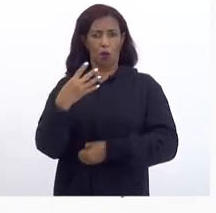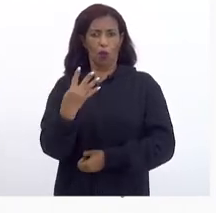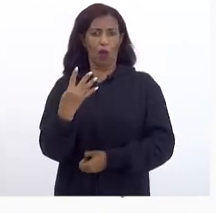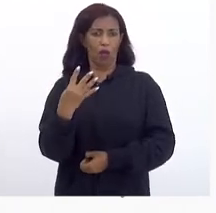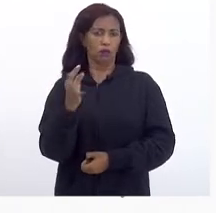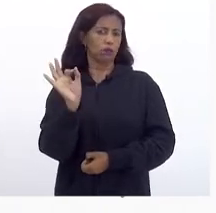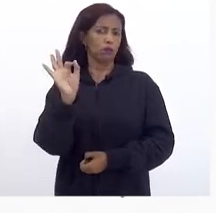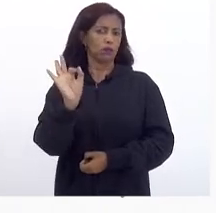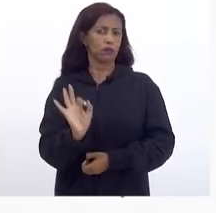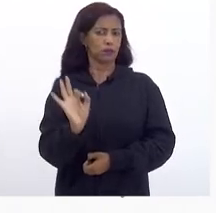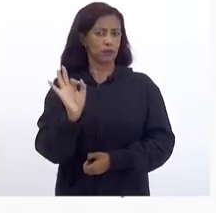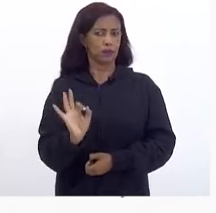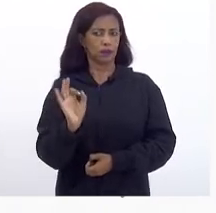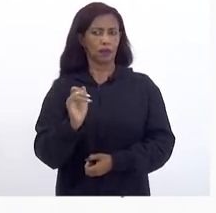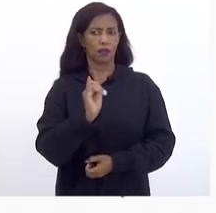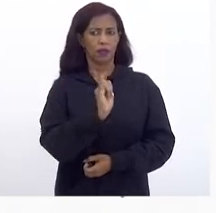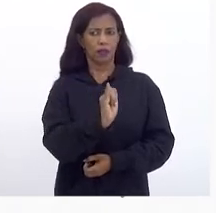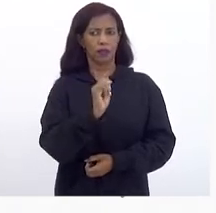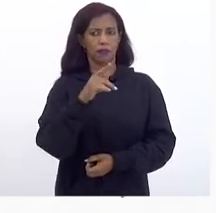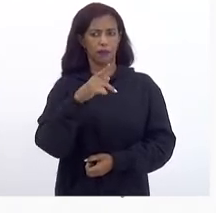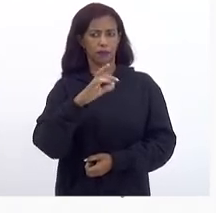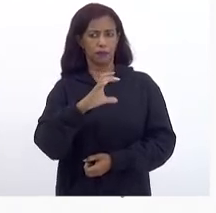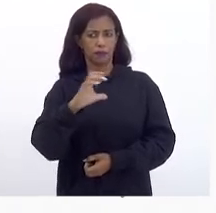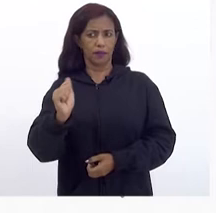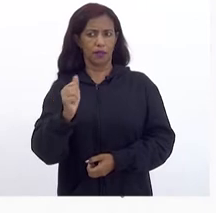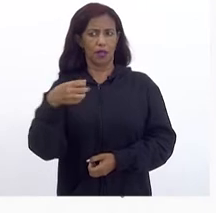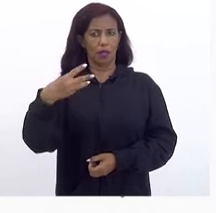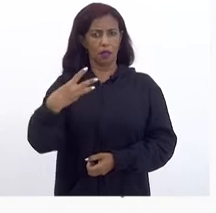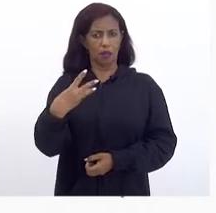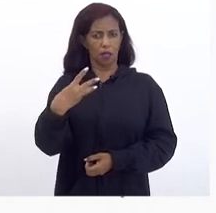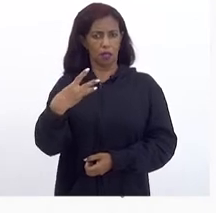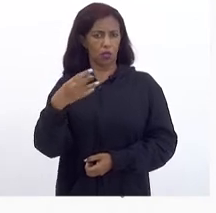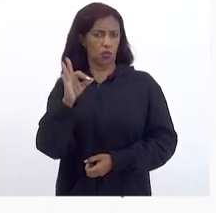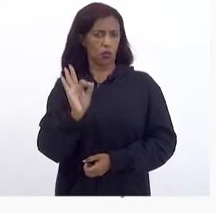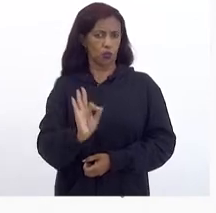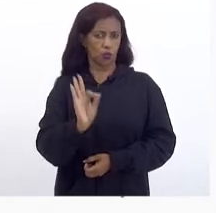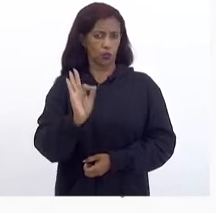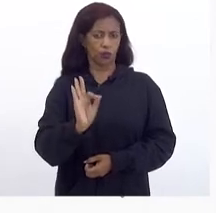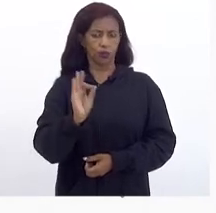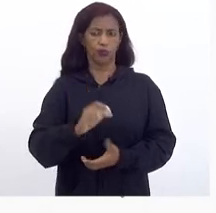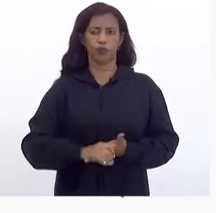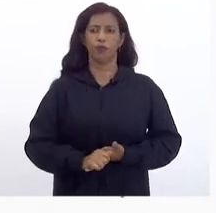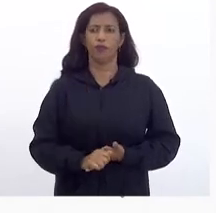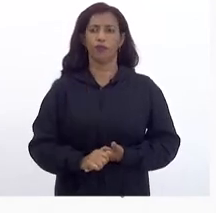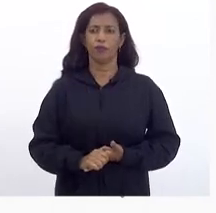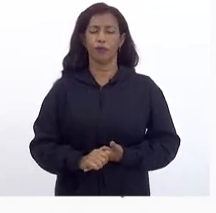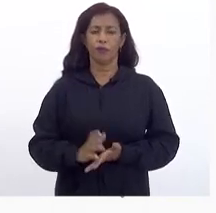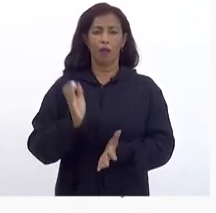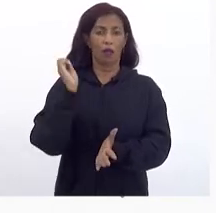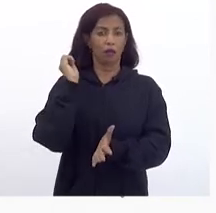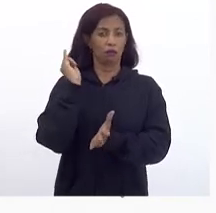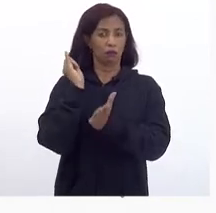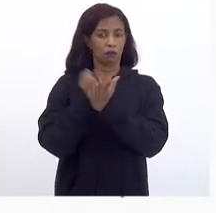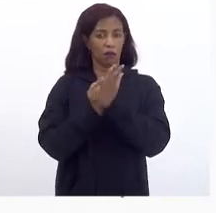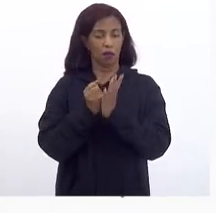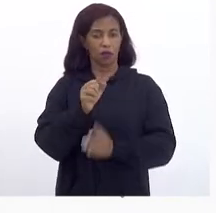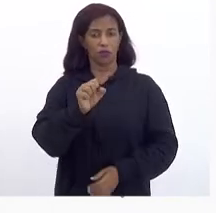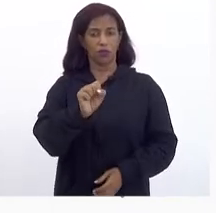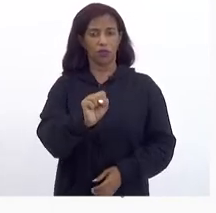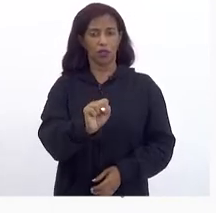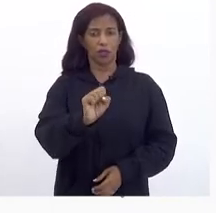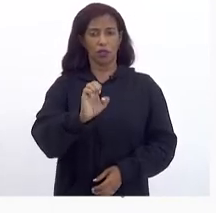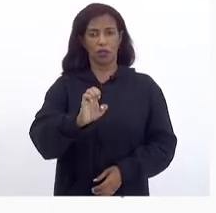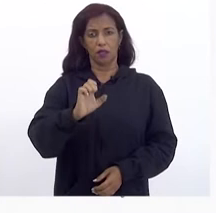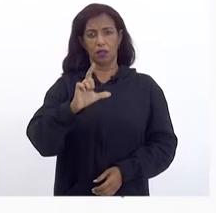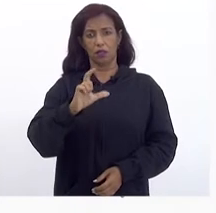E o IPCA Na faixa De 3% A taxa Selic A gente está Com uma